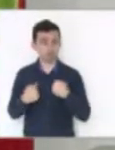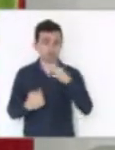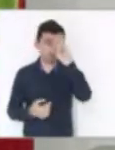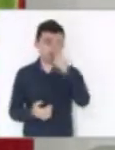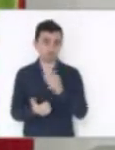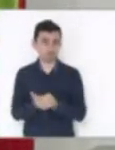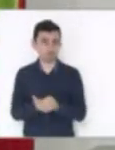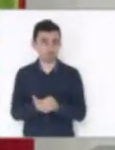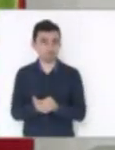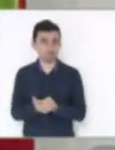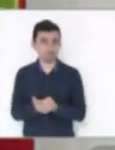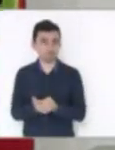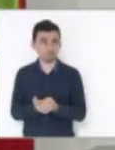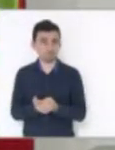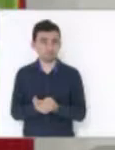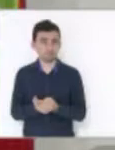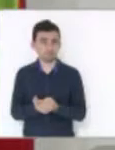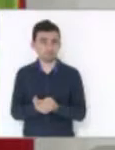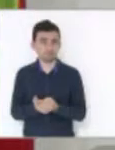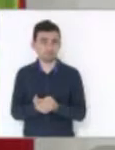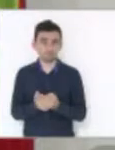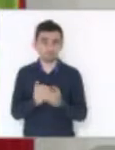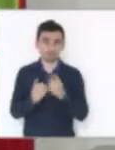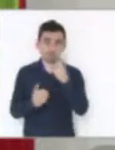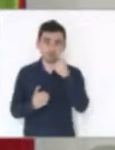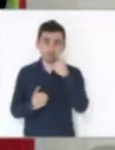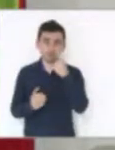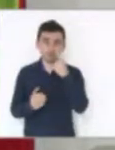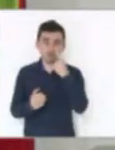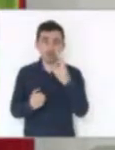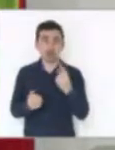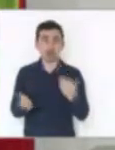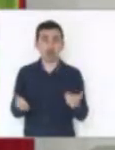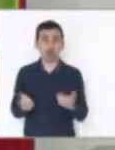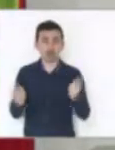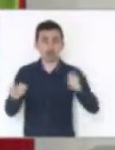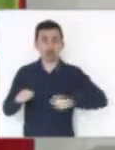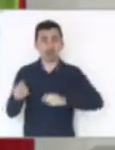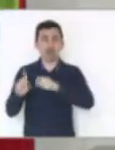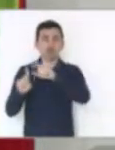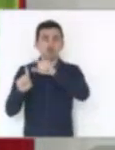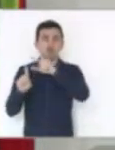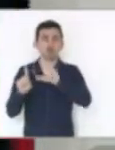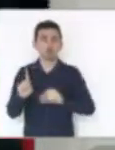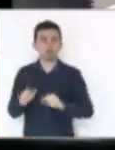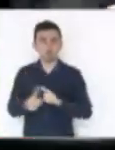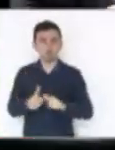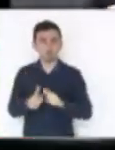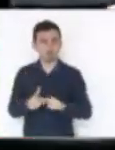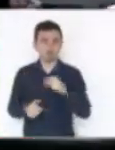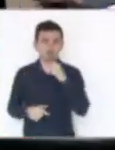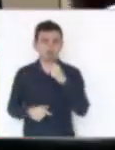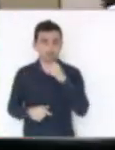essa matéria que a gente vai reduzir o problema da saúde. Muito obrigado.